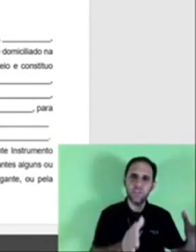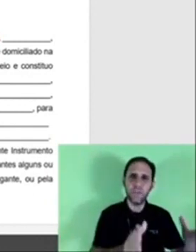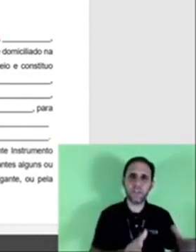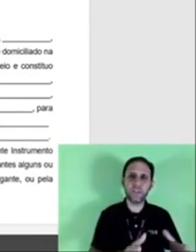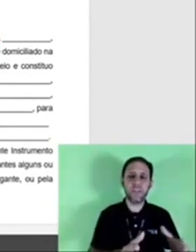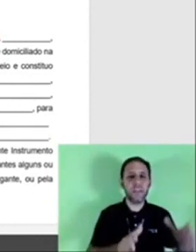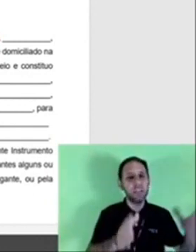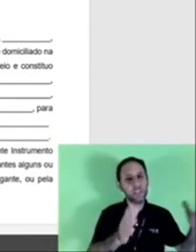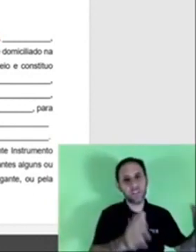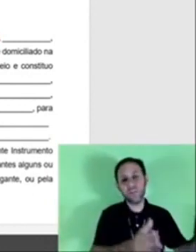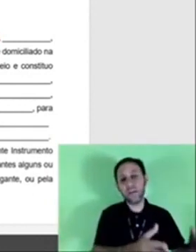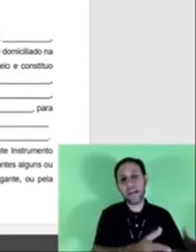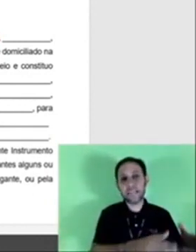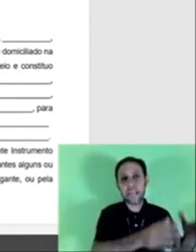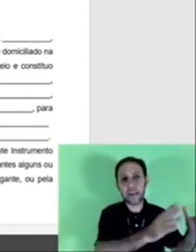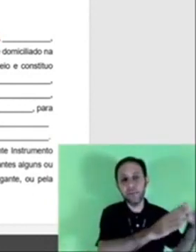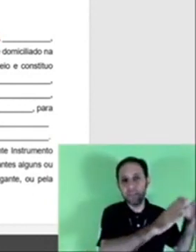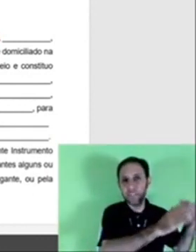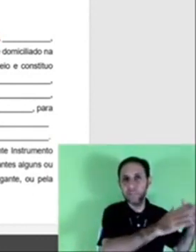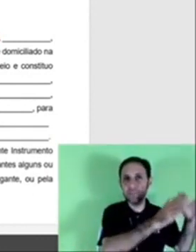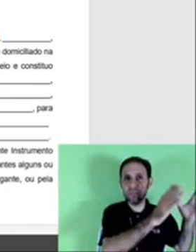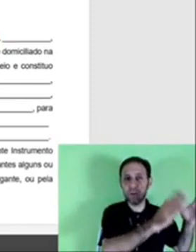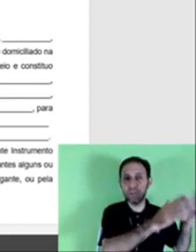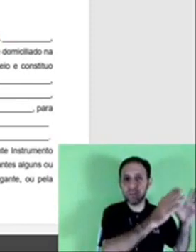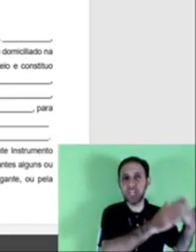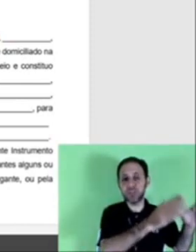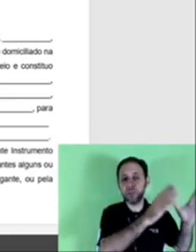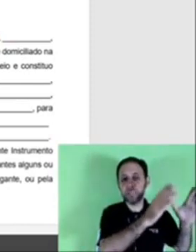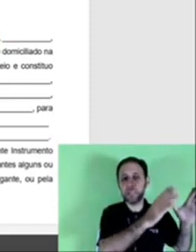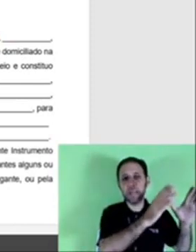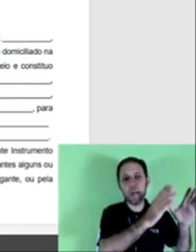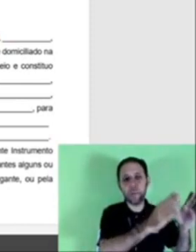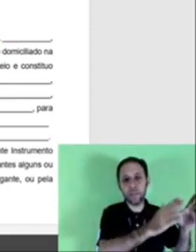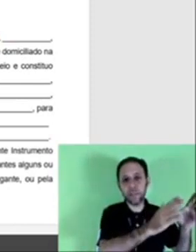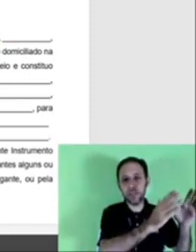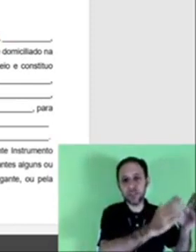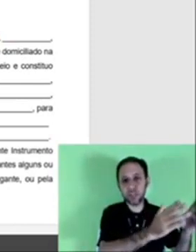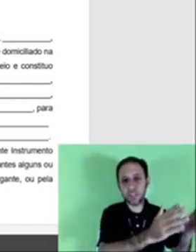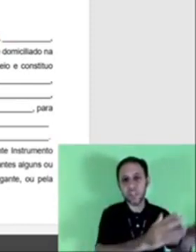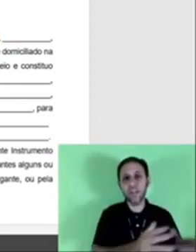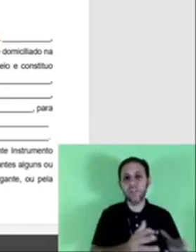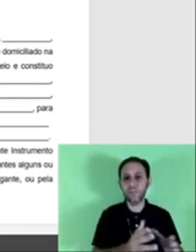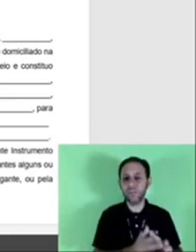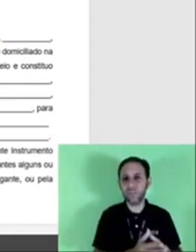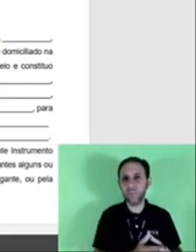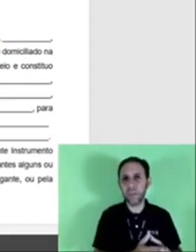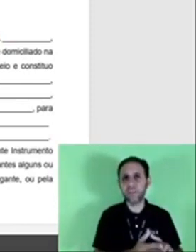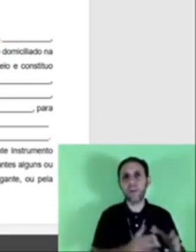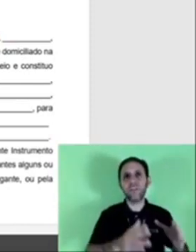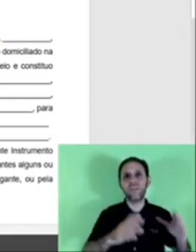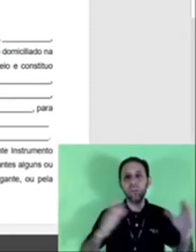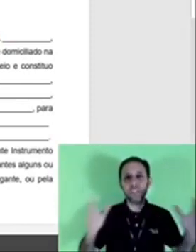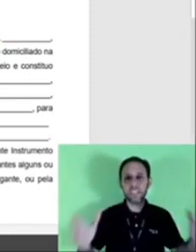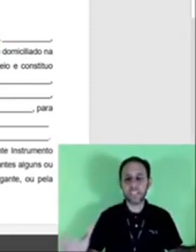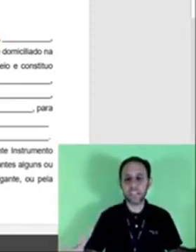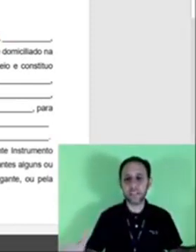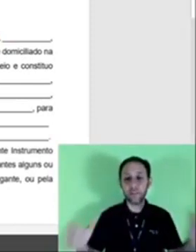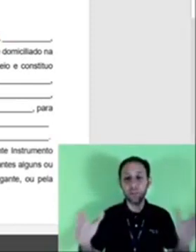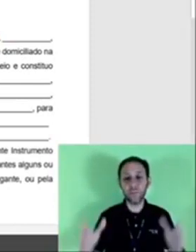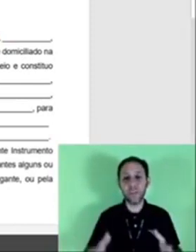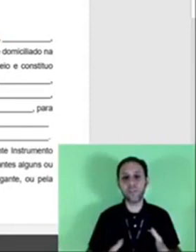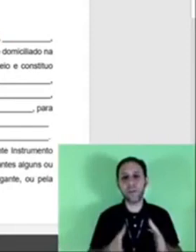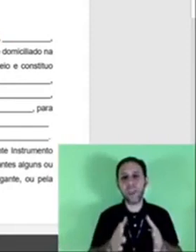existem documentos e existem lugares que acabam fazendo de um modo diferente, mas a BNT diz que todo documento, toda